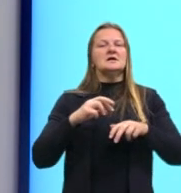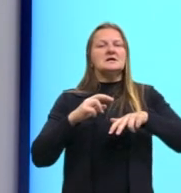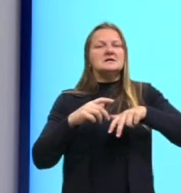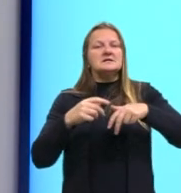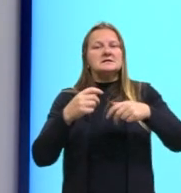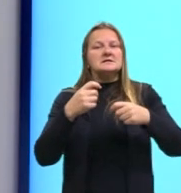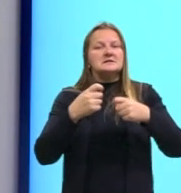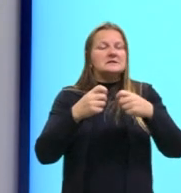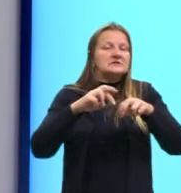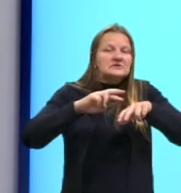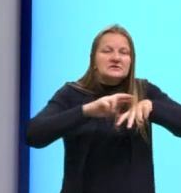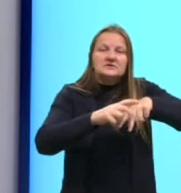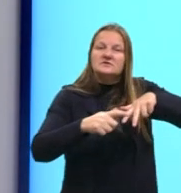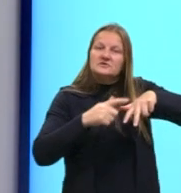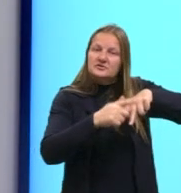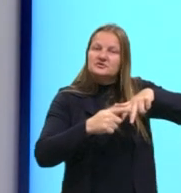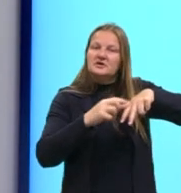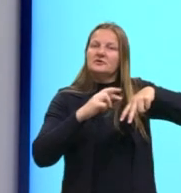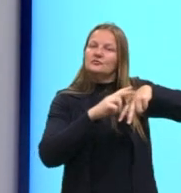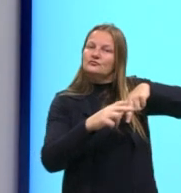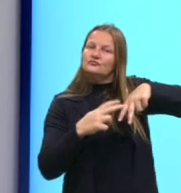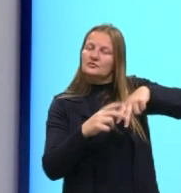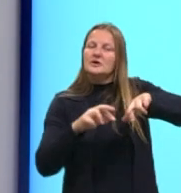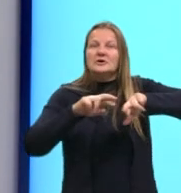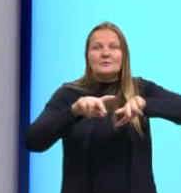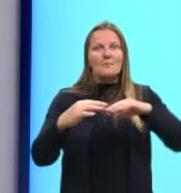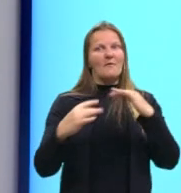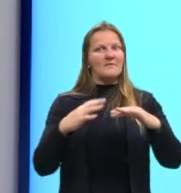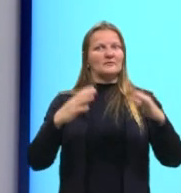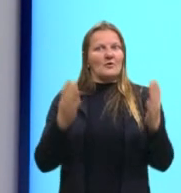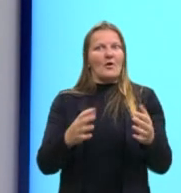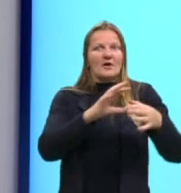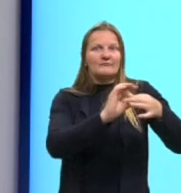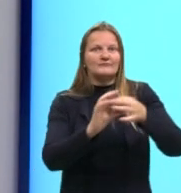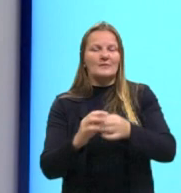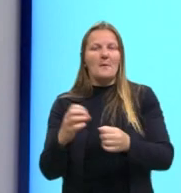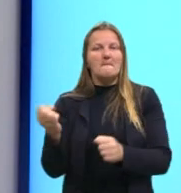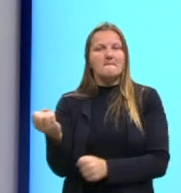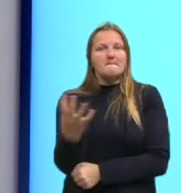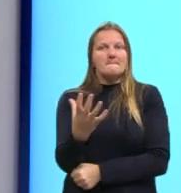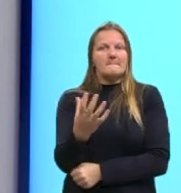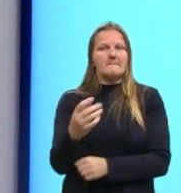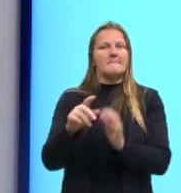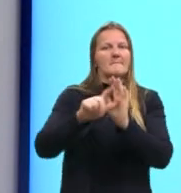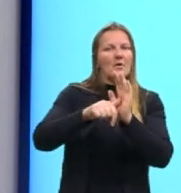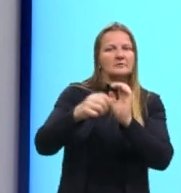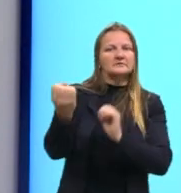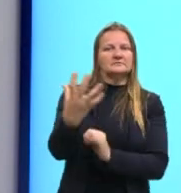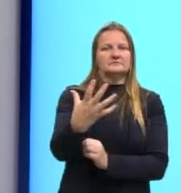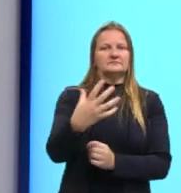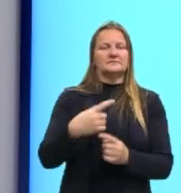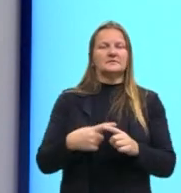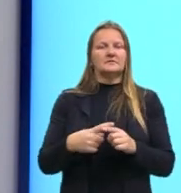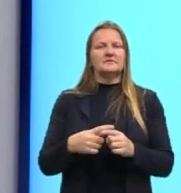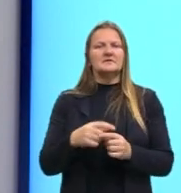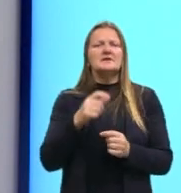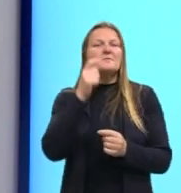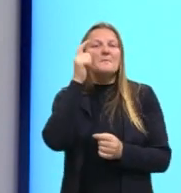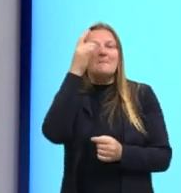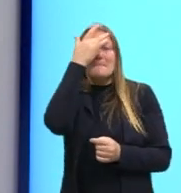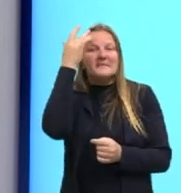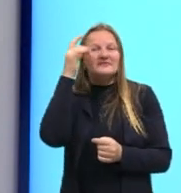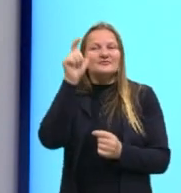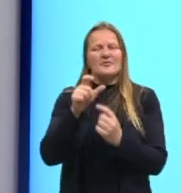ganharem muita força nesse momento da pós-modernidade. O que acontece? As pessoas que não conseguem